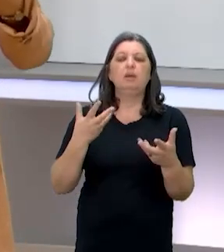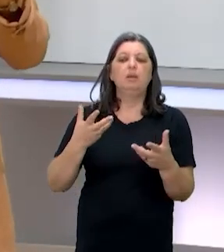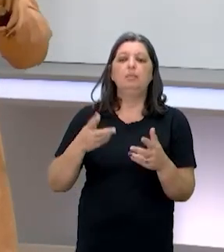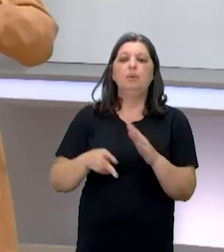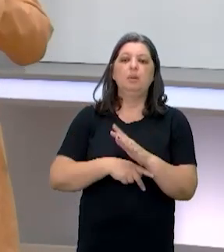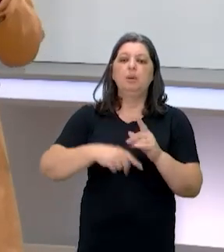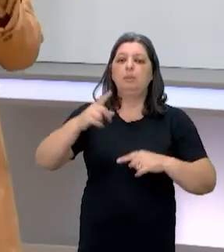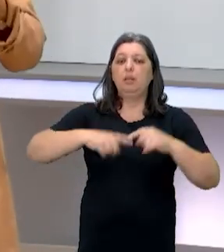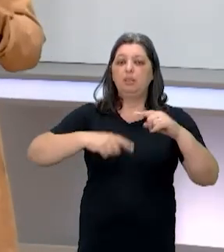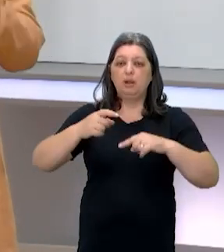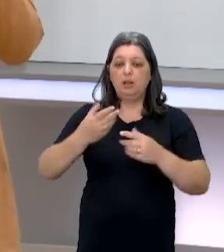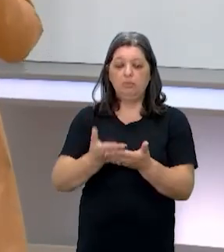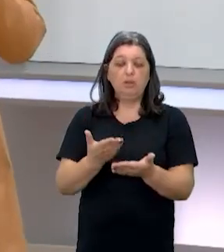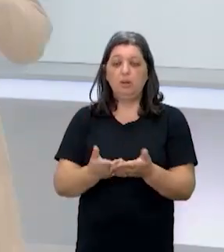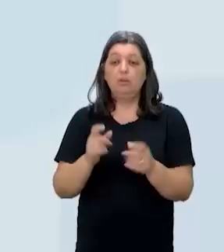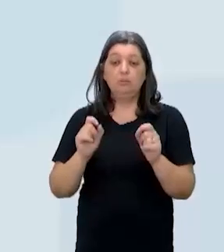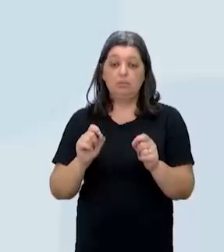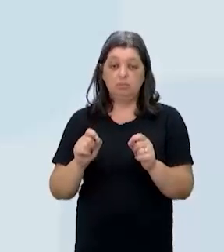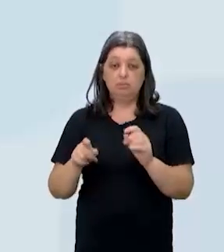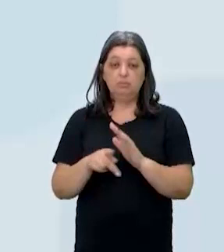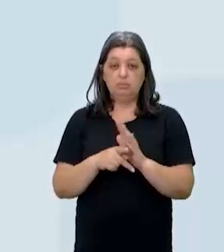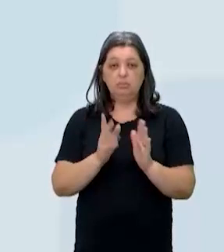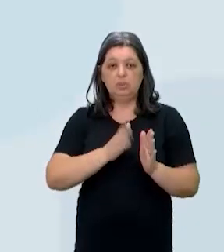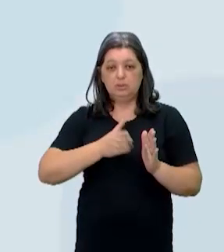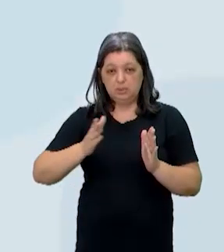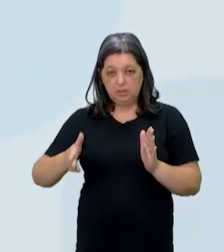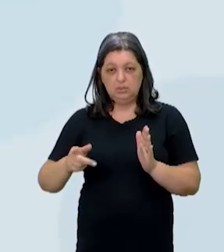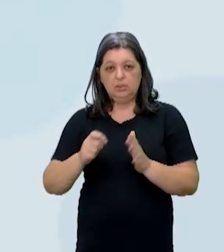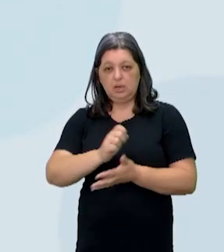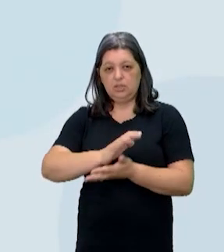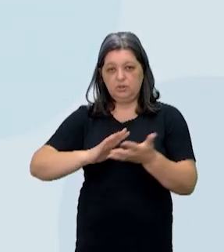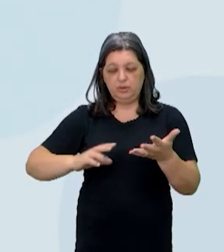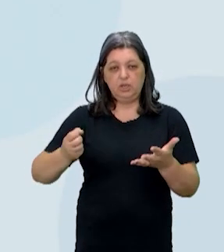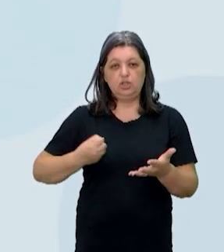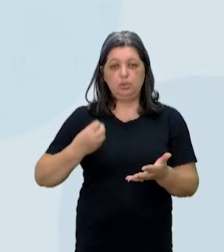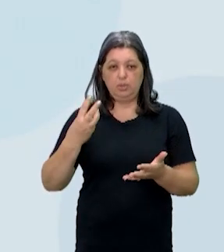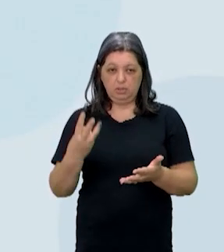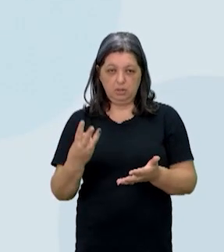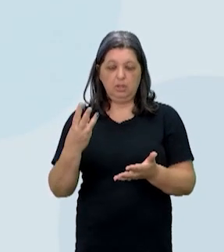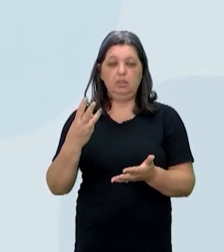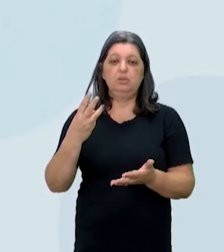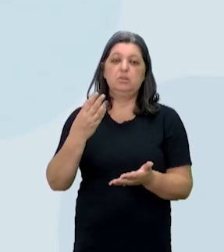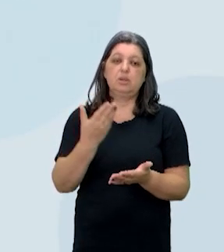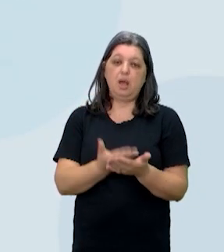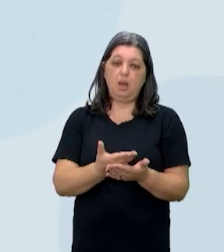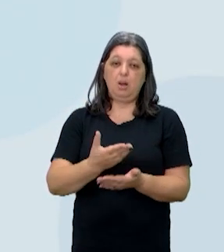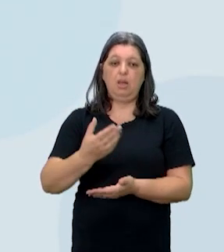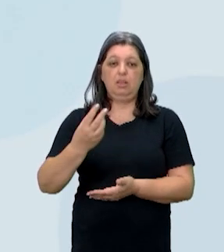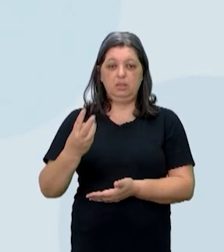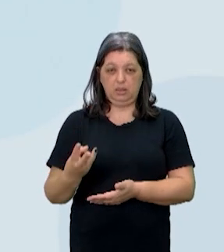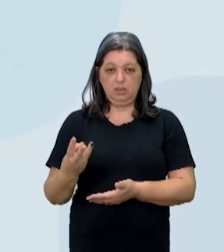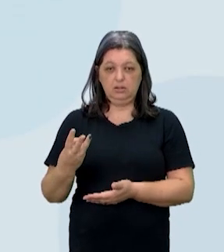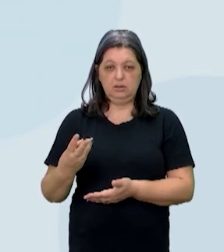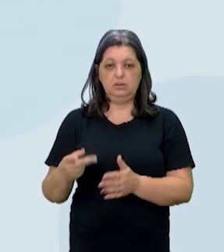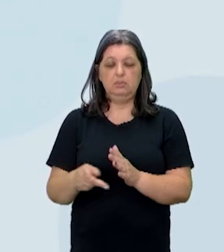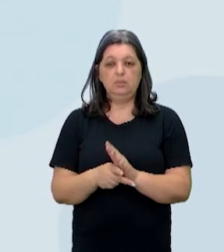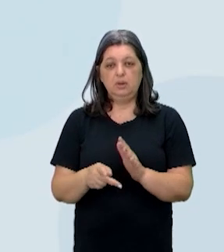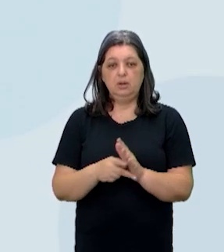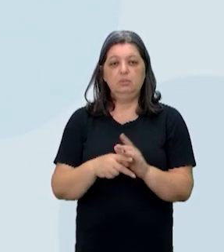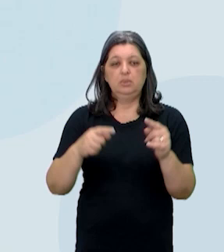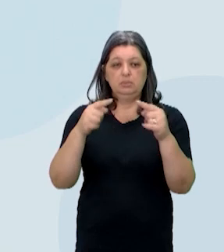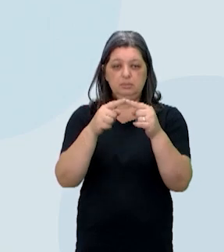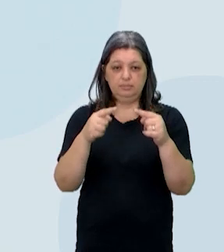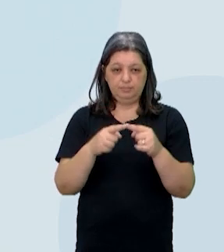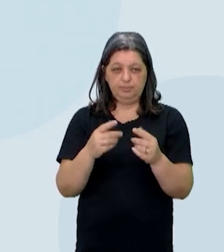materiais sobre essa aula? De onde foi tirado? Está lá a sequência de atividades 3, aula 3, estabelecendo conexões das